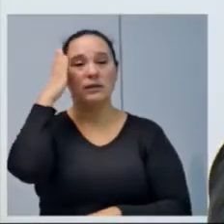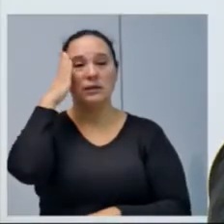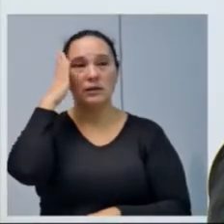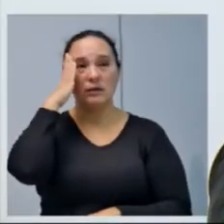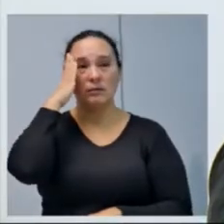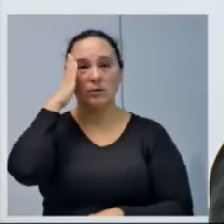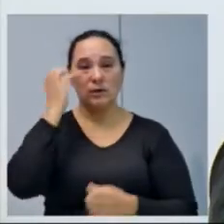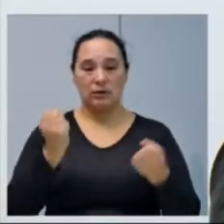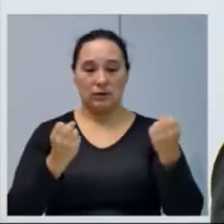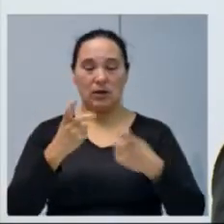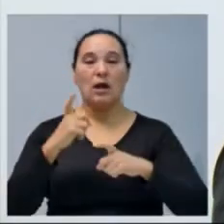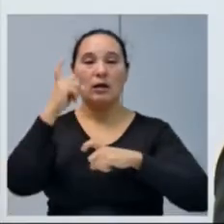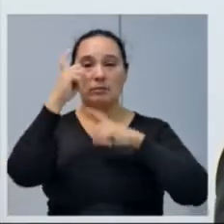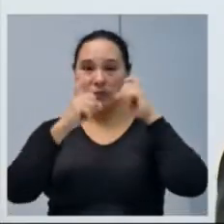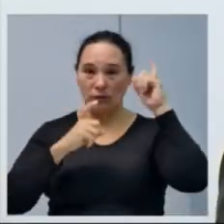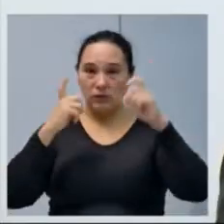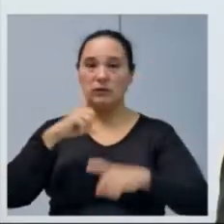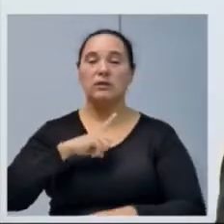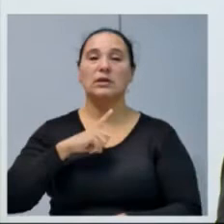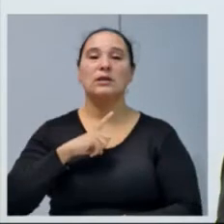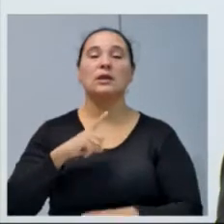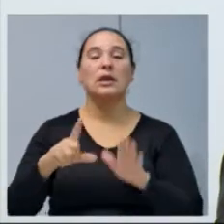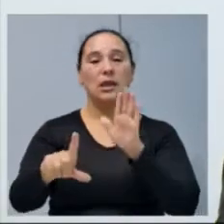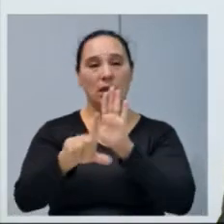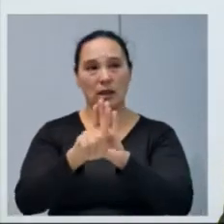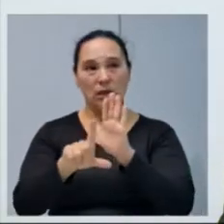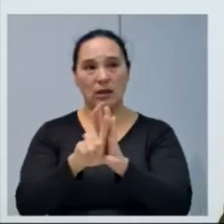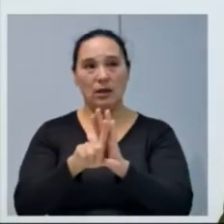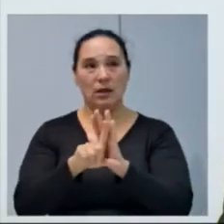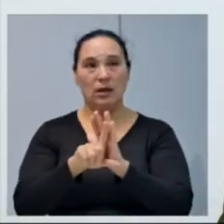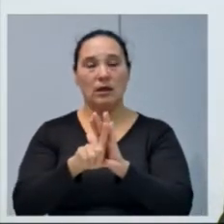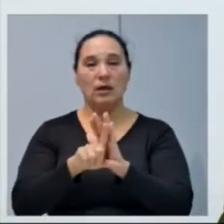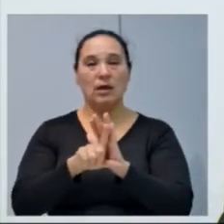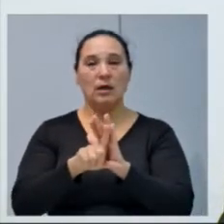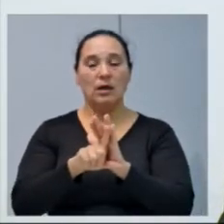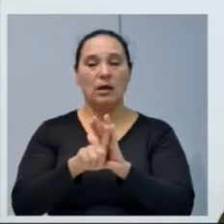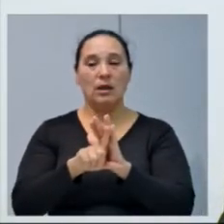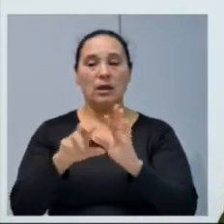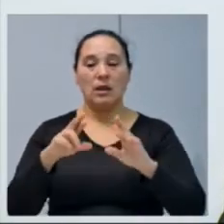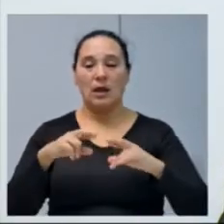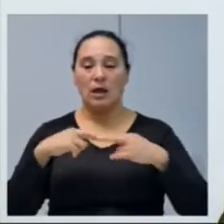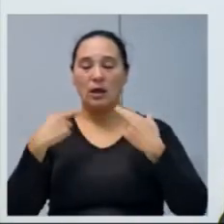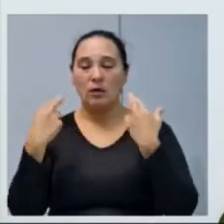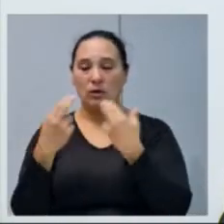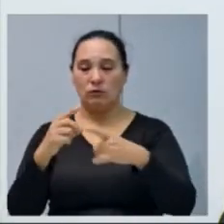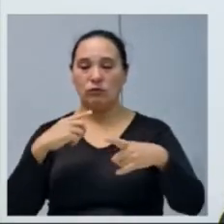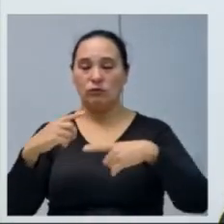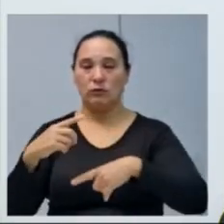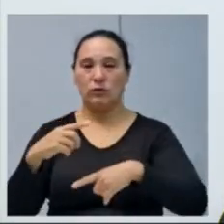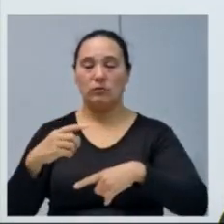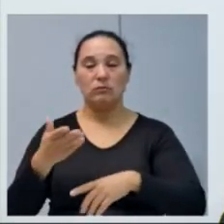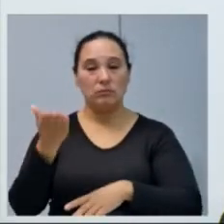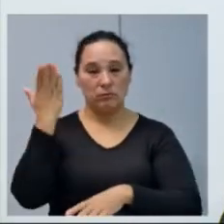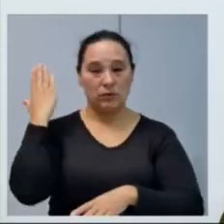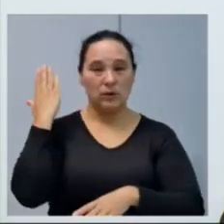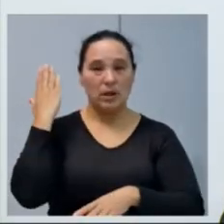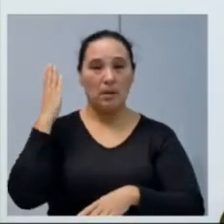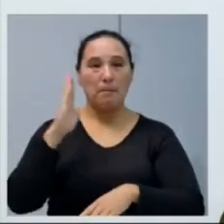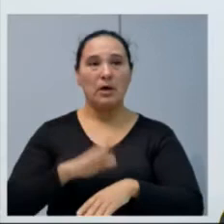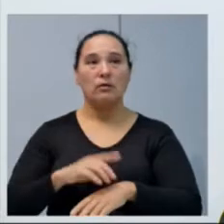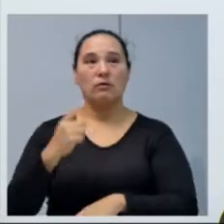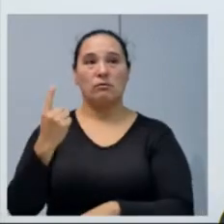do trânsito, a preocupação que temos, falei também na sessão anterior, acho que foi ontem, hoje, tivemos mais um